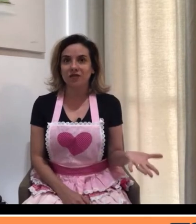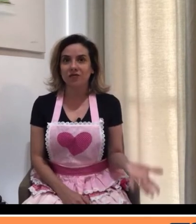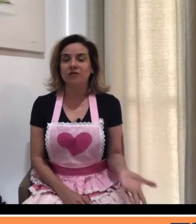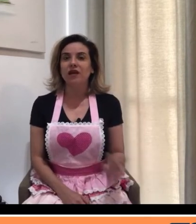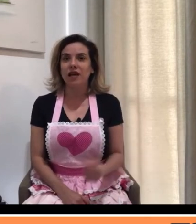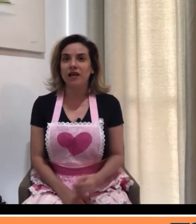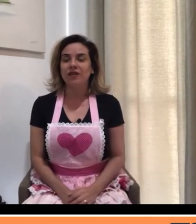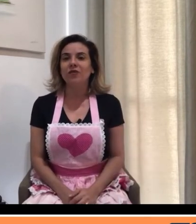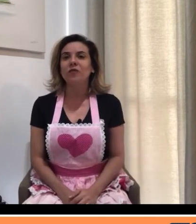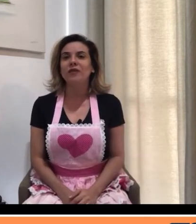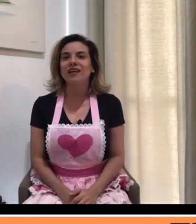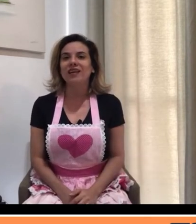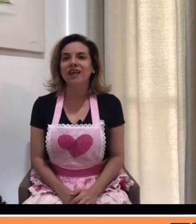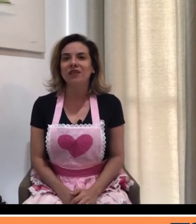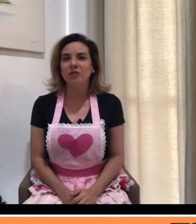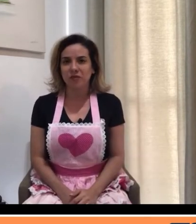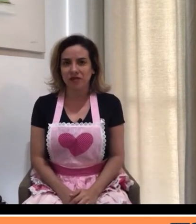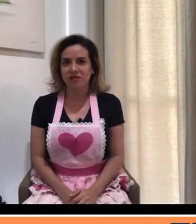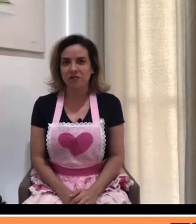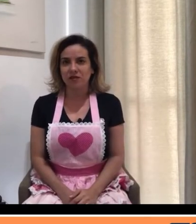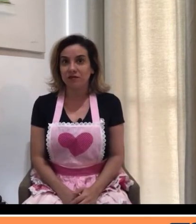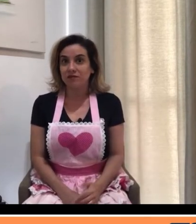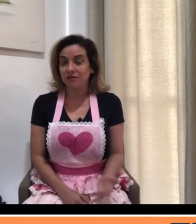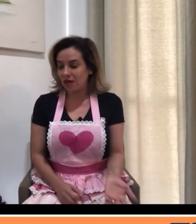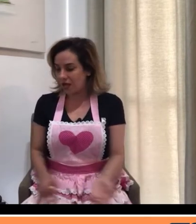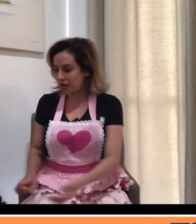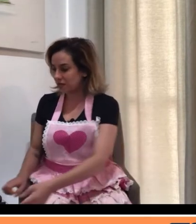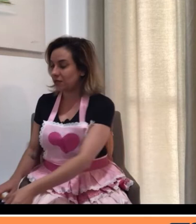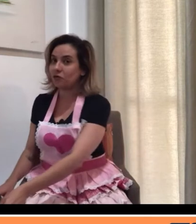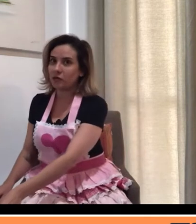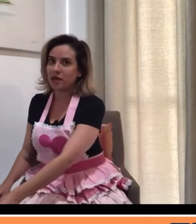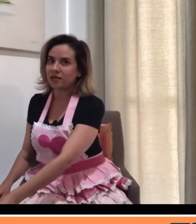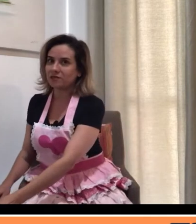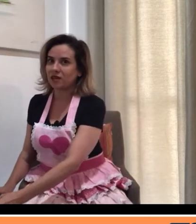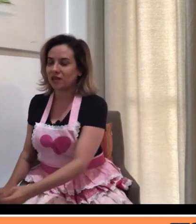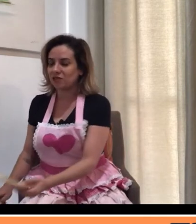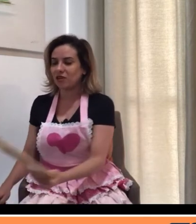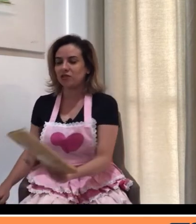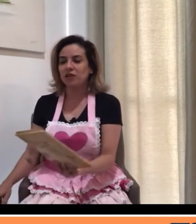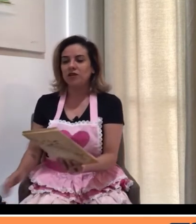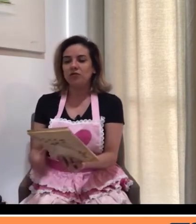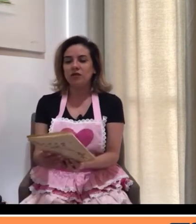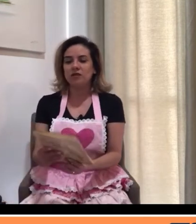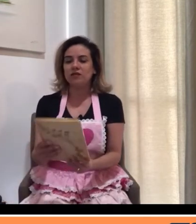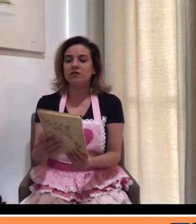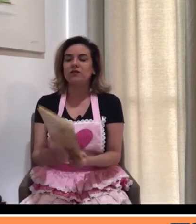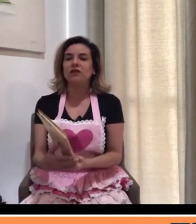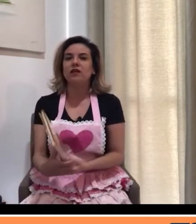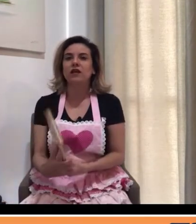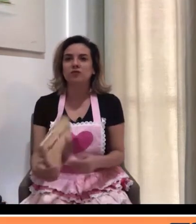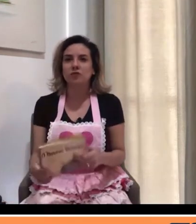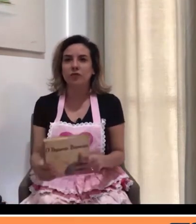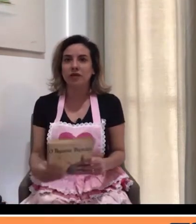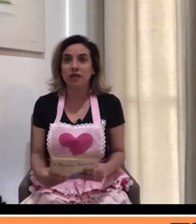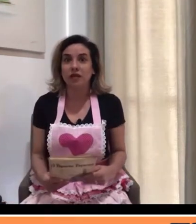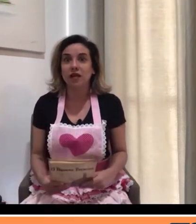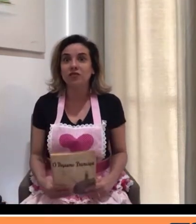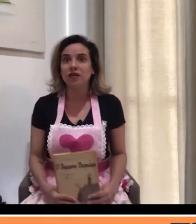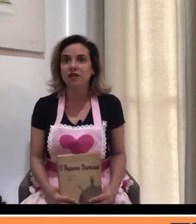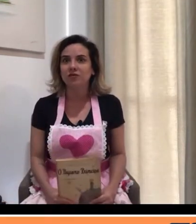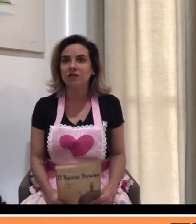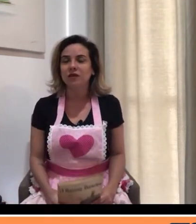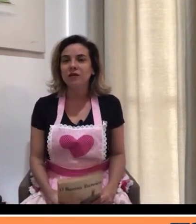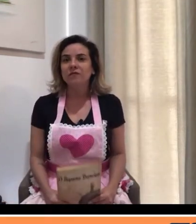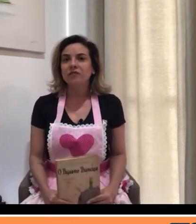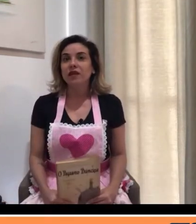clássico. É, O Pequeno Príncipe. O clássico mesmo, né, gente? Do Anthony de Saint-Exupéry.